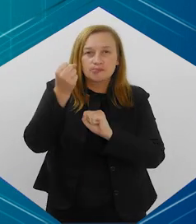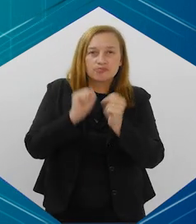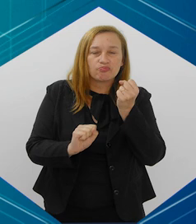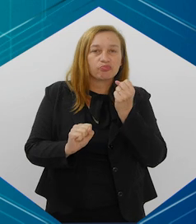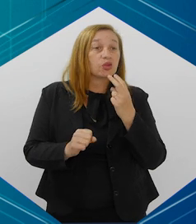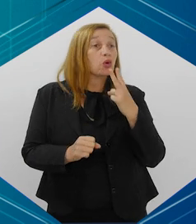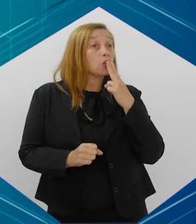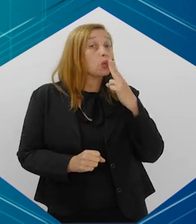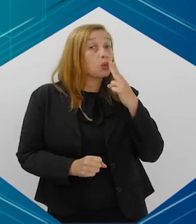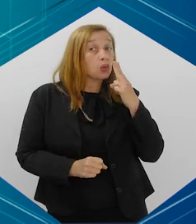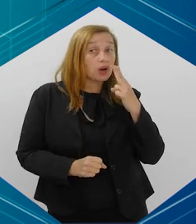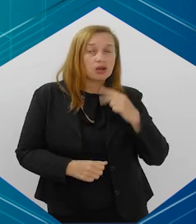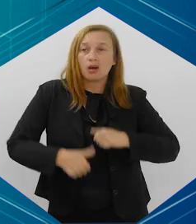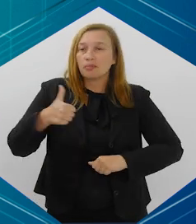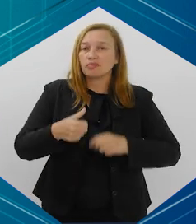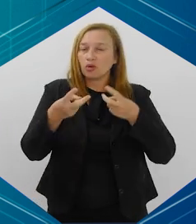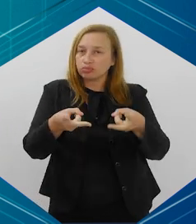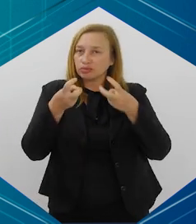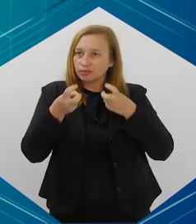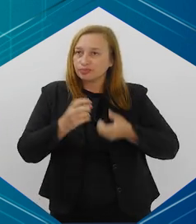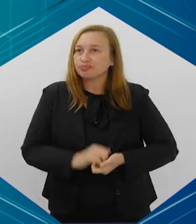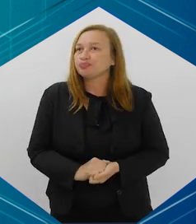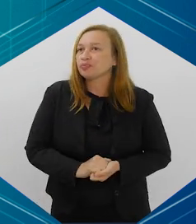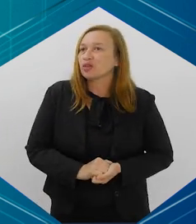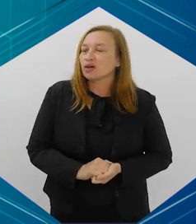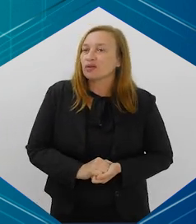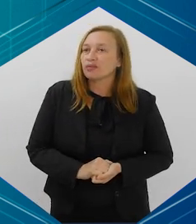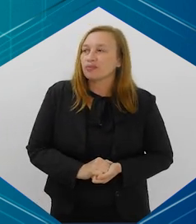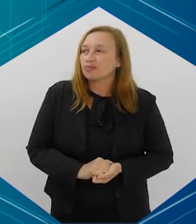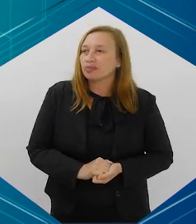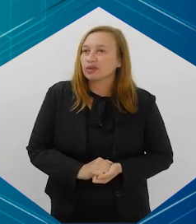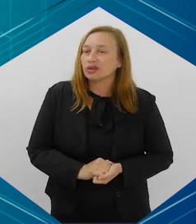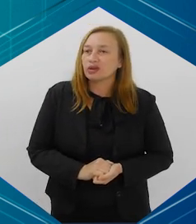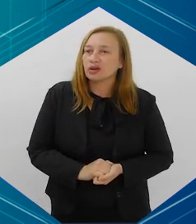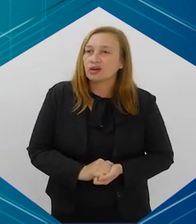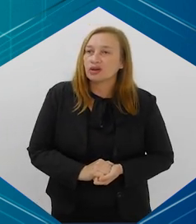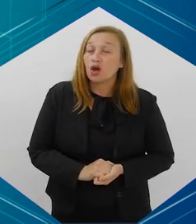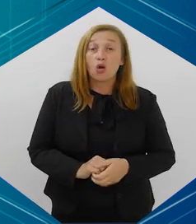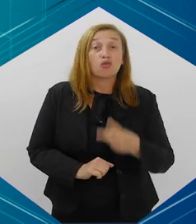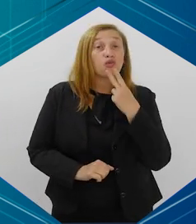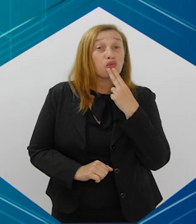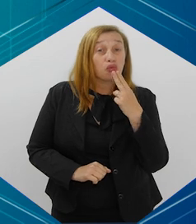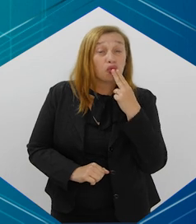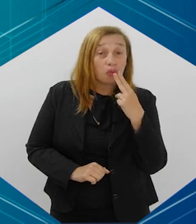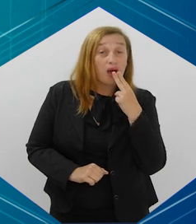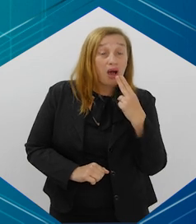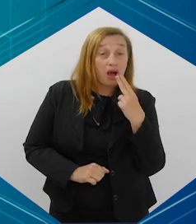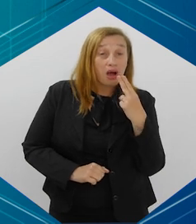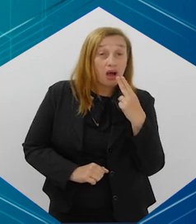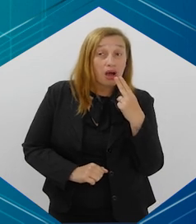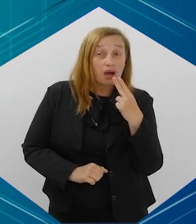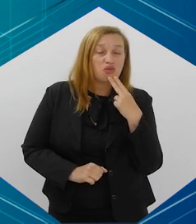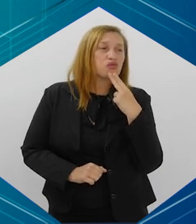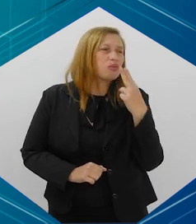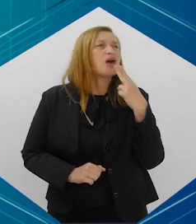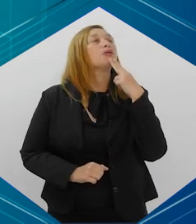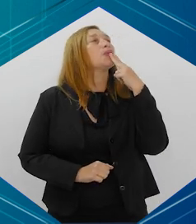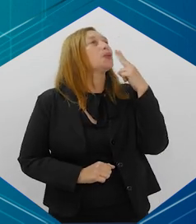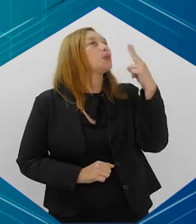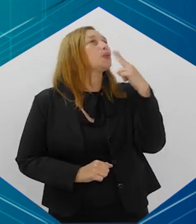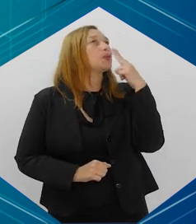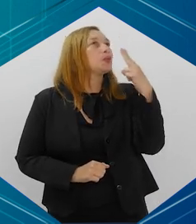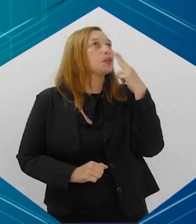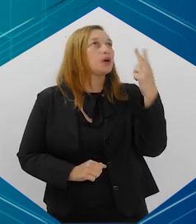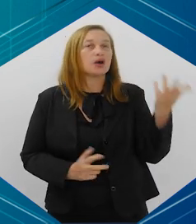indústria do tabaco, né? A primeira é uma observação, o vape é fumar, né? As pessoas estão fumando o